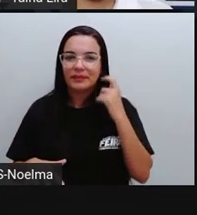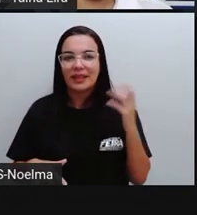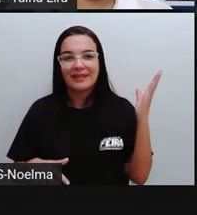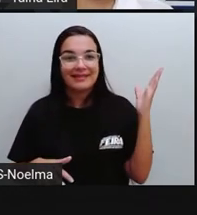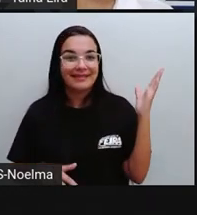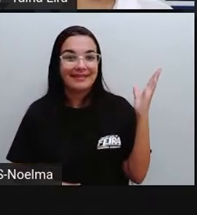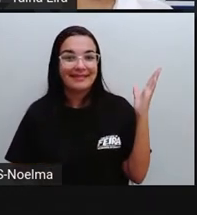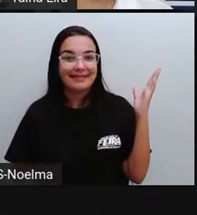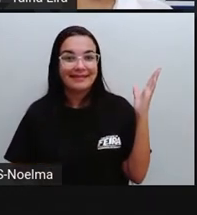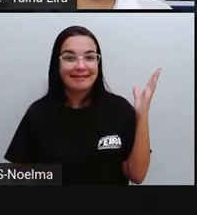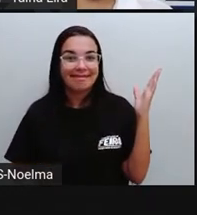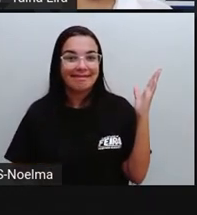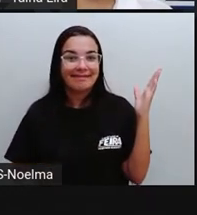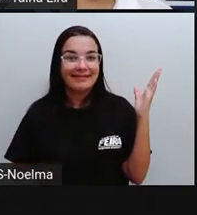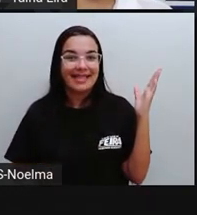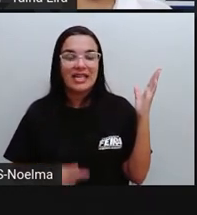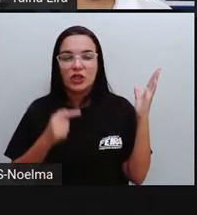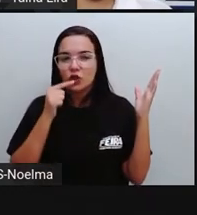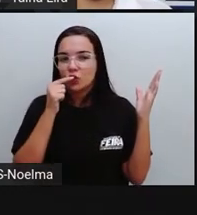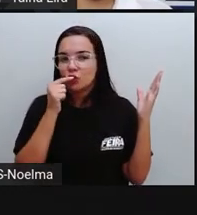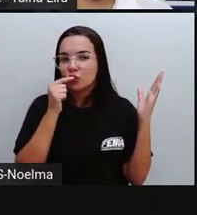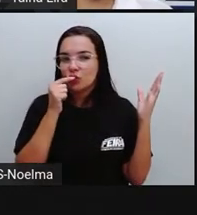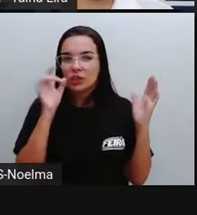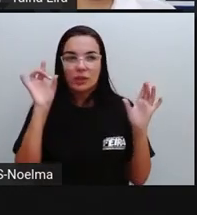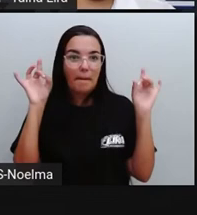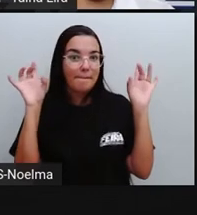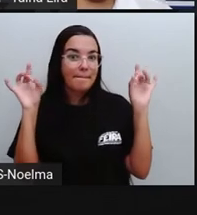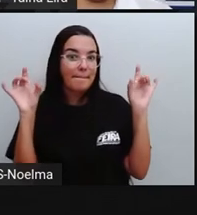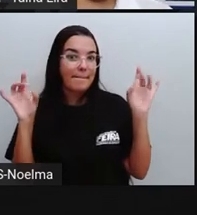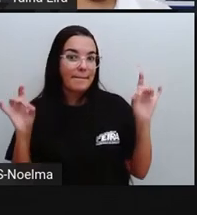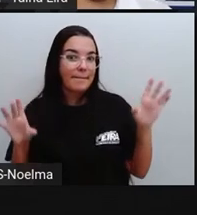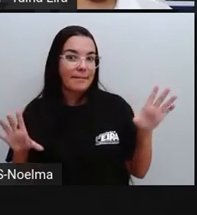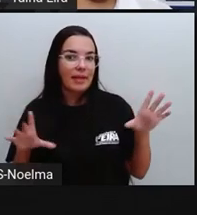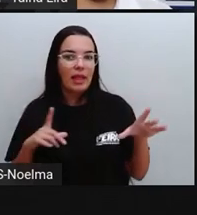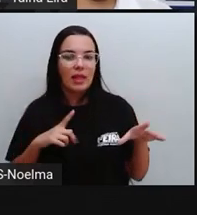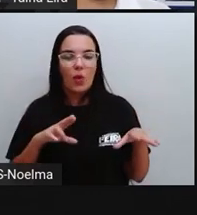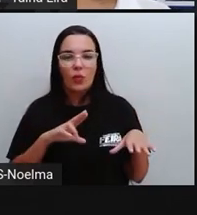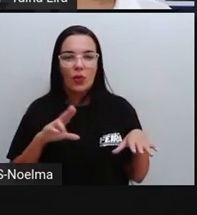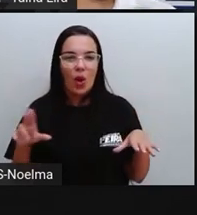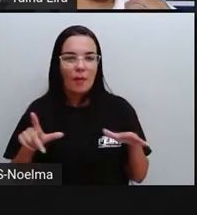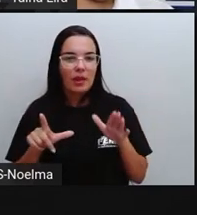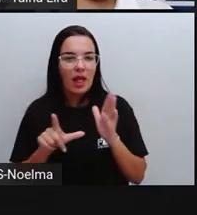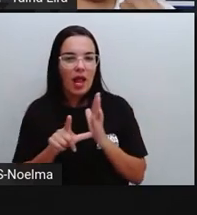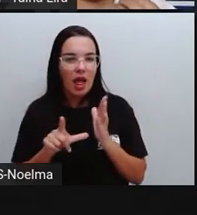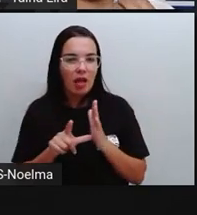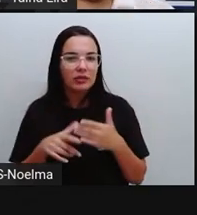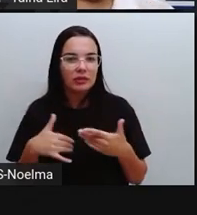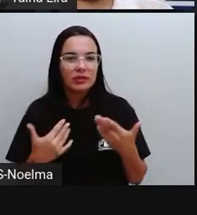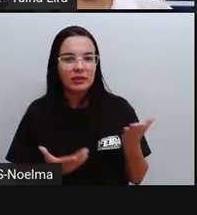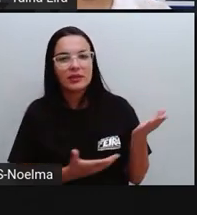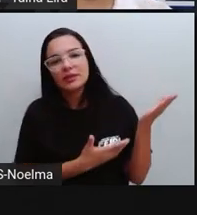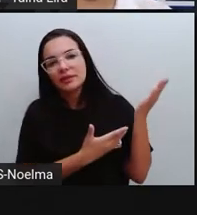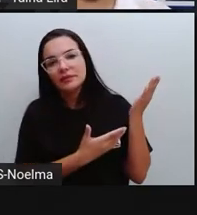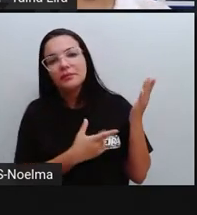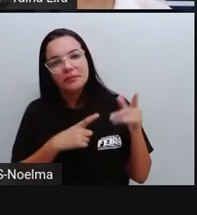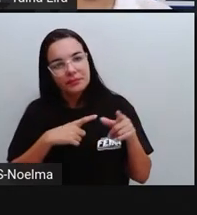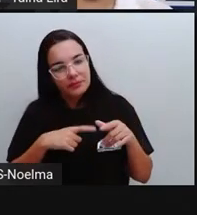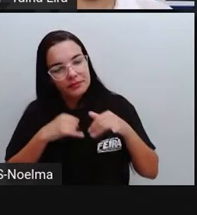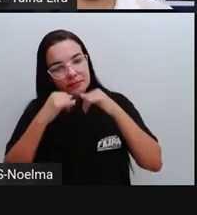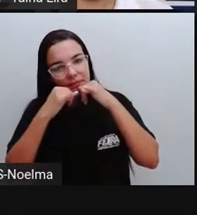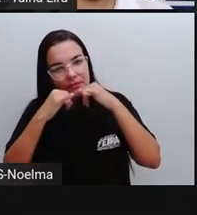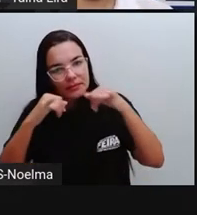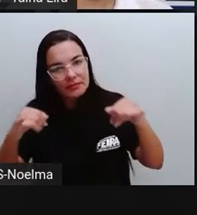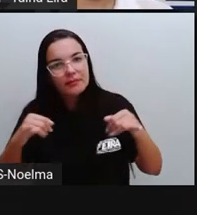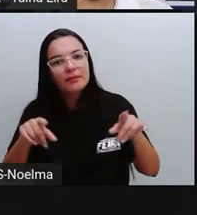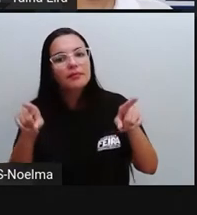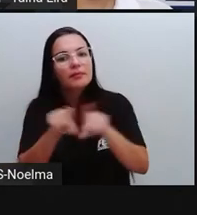Ó. Geladinho gourmet. E aí pode colocar o nome da loja. Então, isso aqui é um texto publicitário, tá?